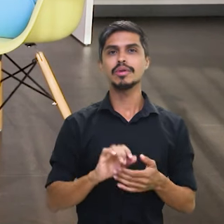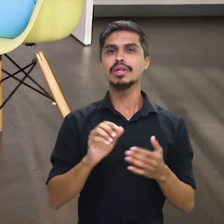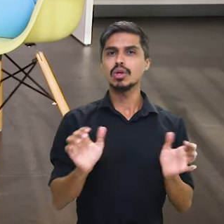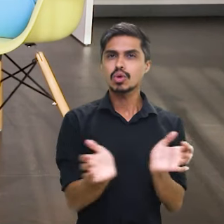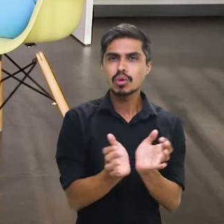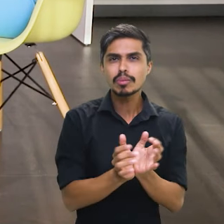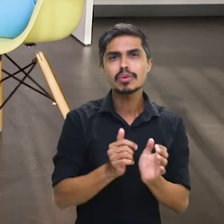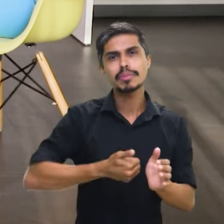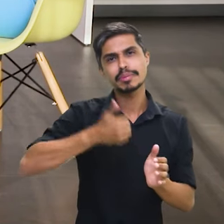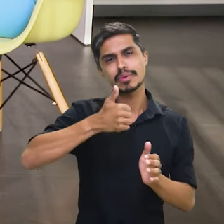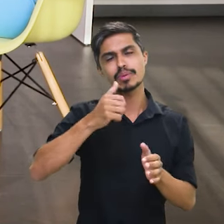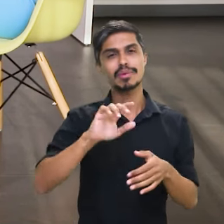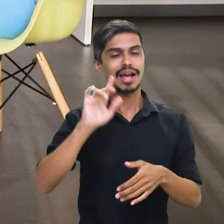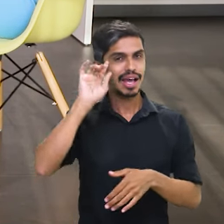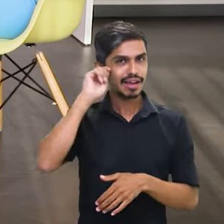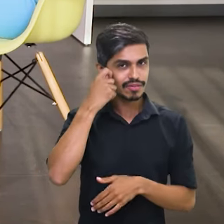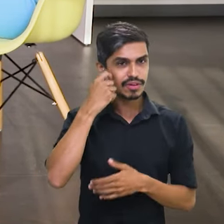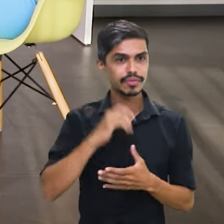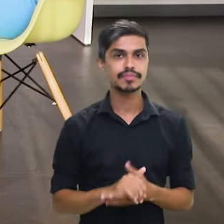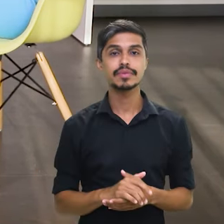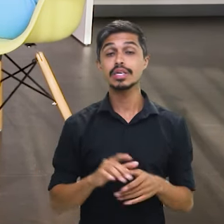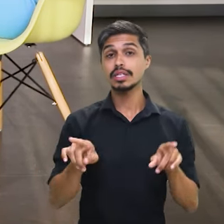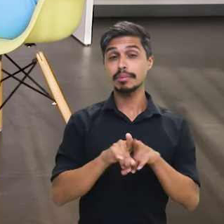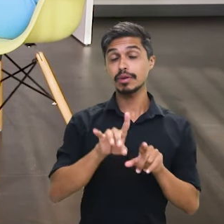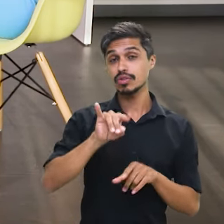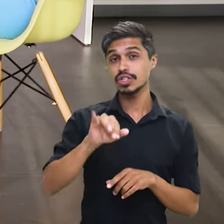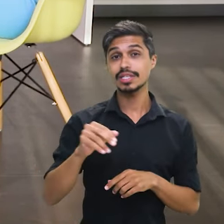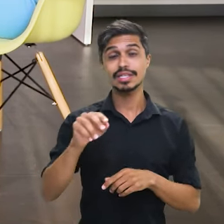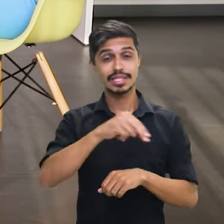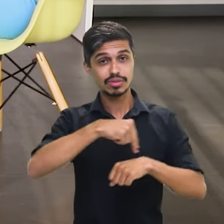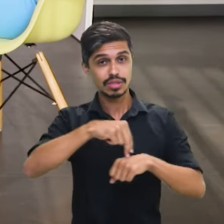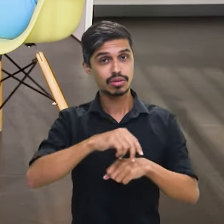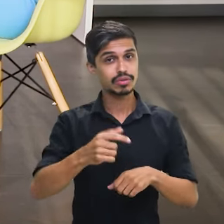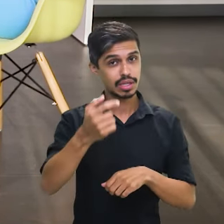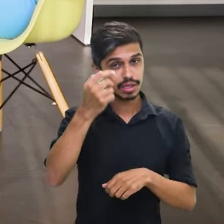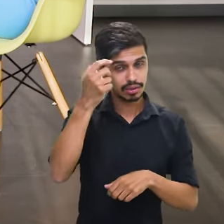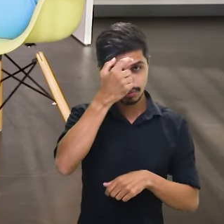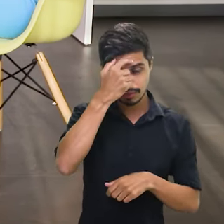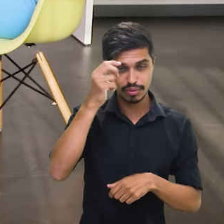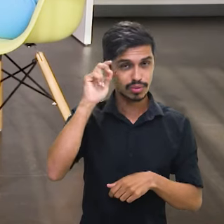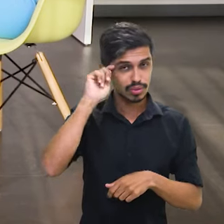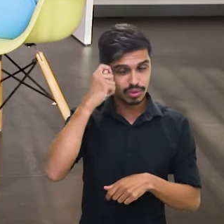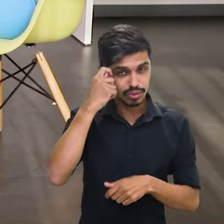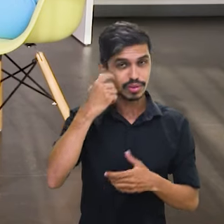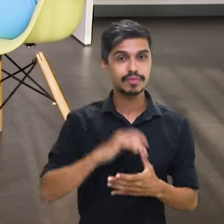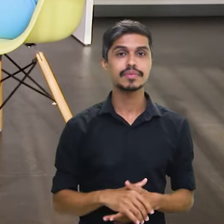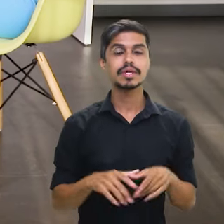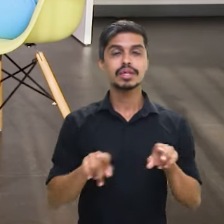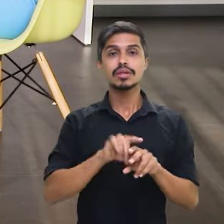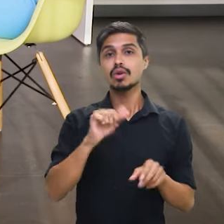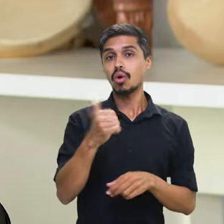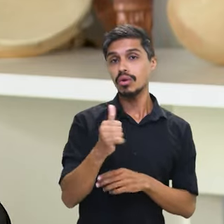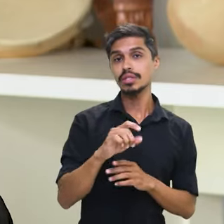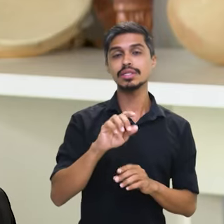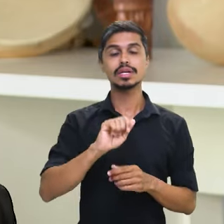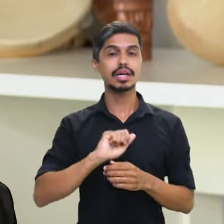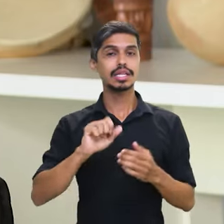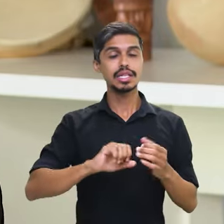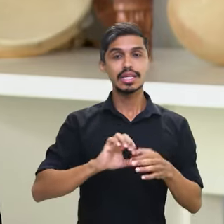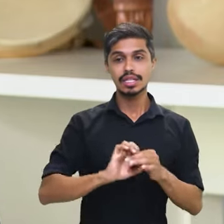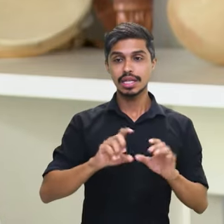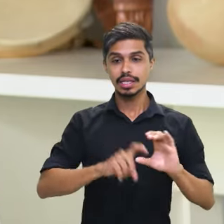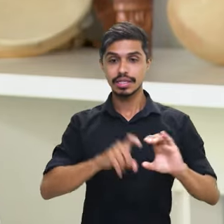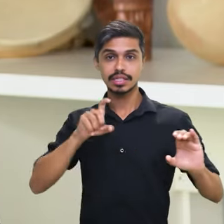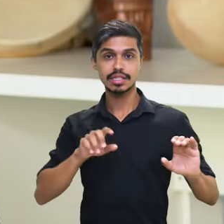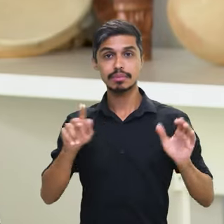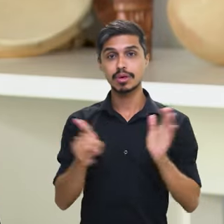49 anos. O Dia Nacional da Cultura, dia 5. O dia 11, que é a independência de Angola, o país